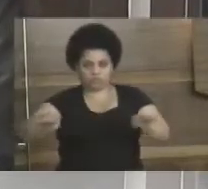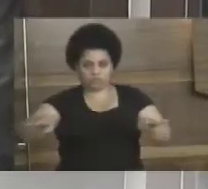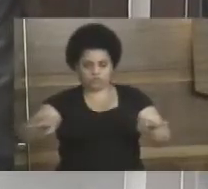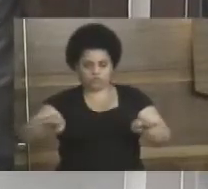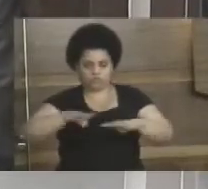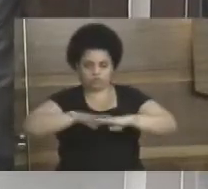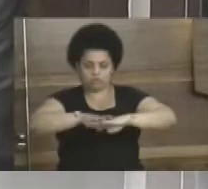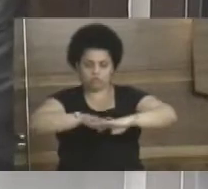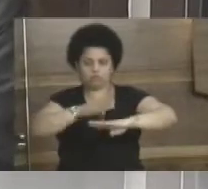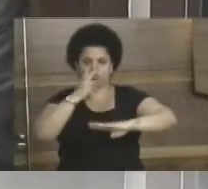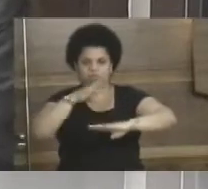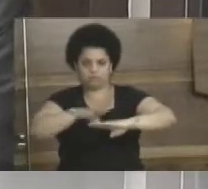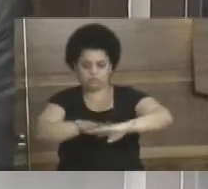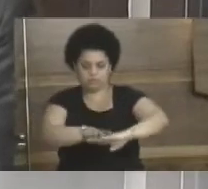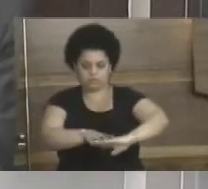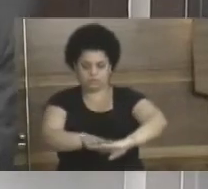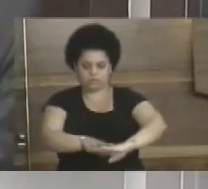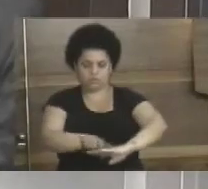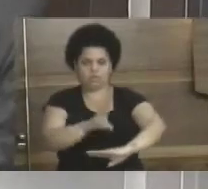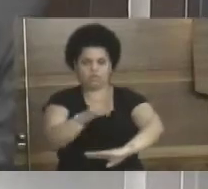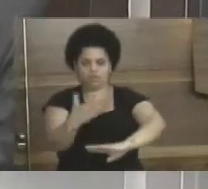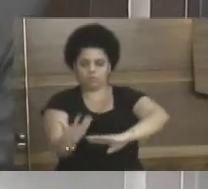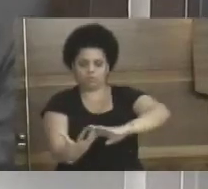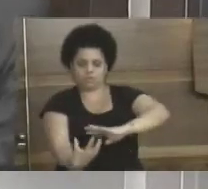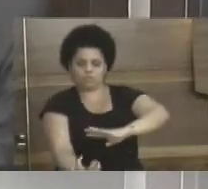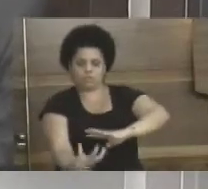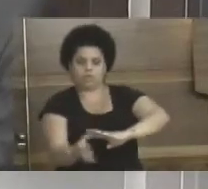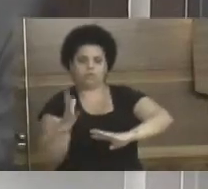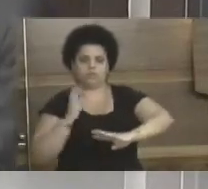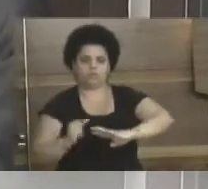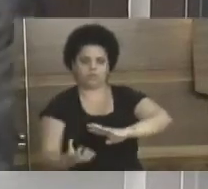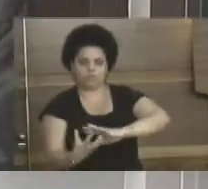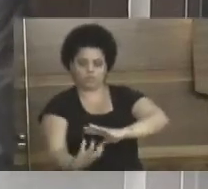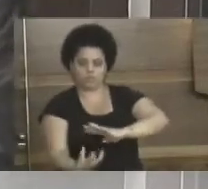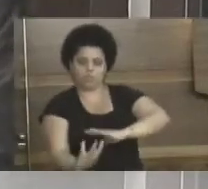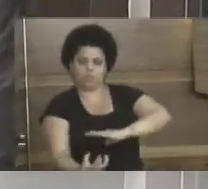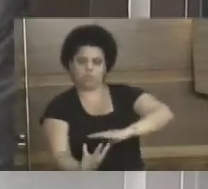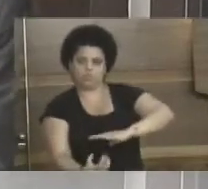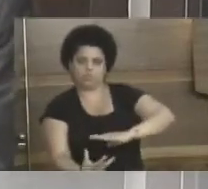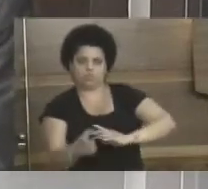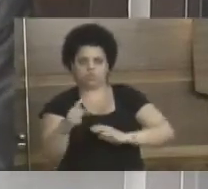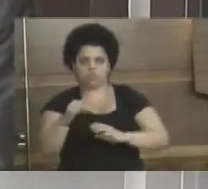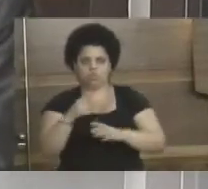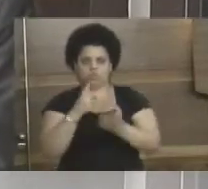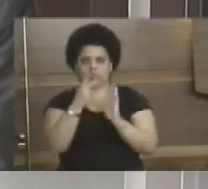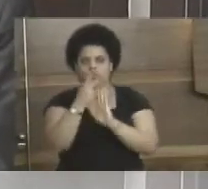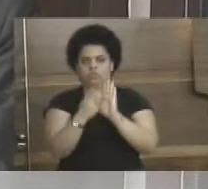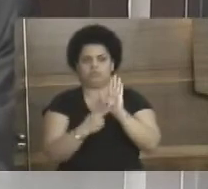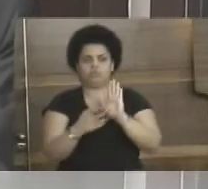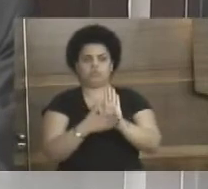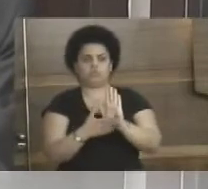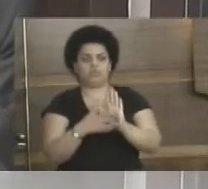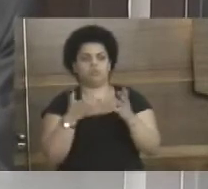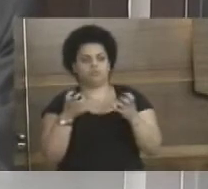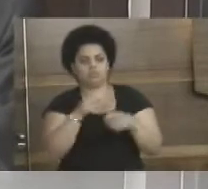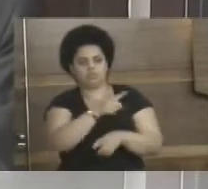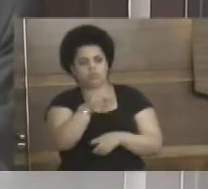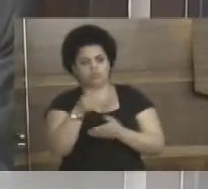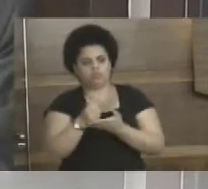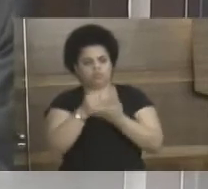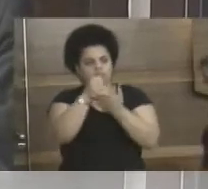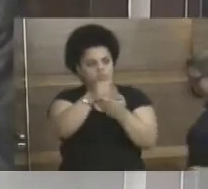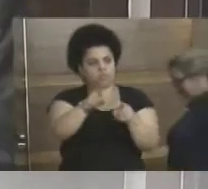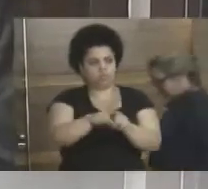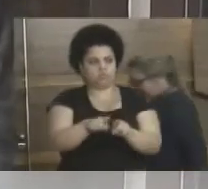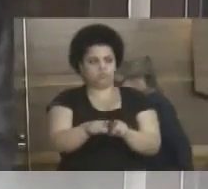Então, ele vai filtrar todos os resíduos então está aqui o projeto de lei. Gostaria de contar com o apoio dos meus